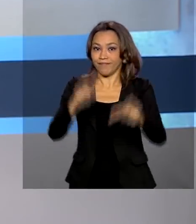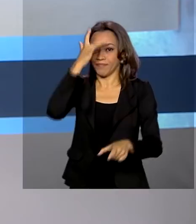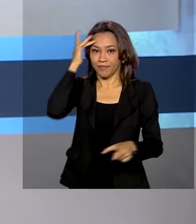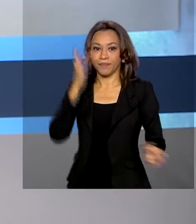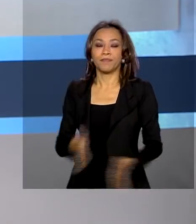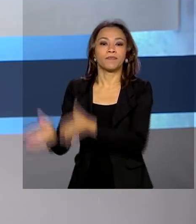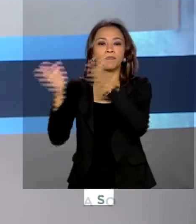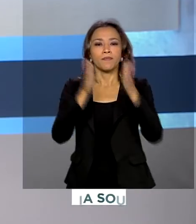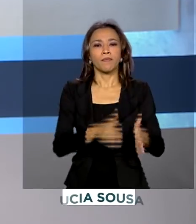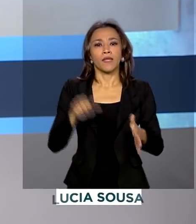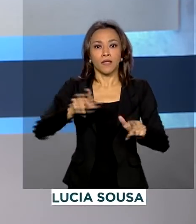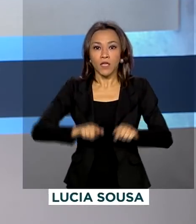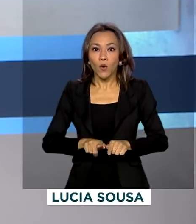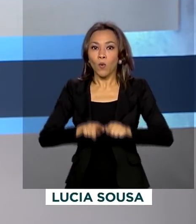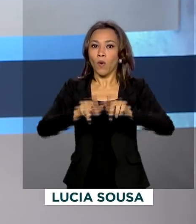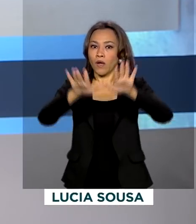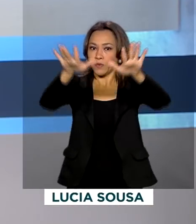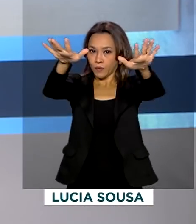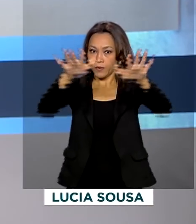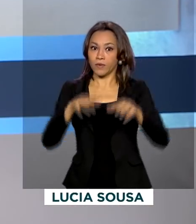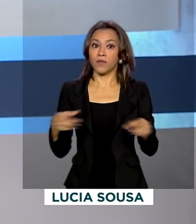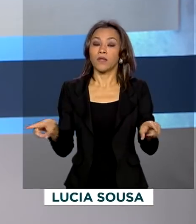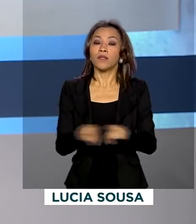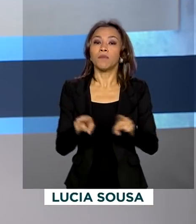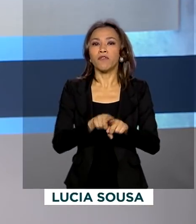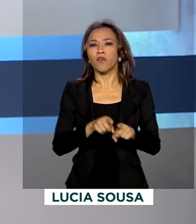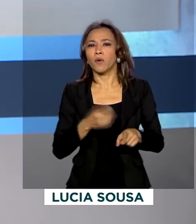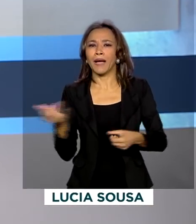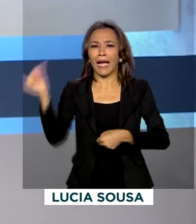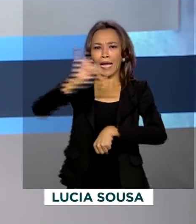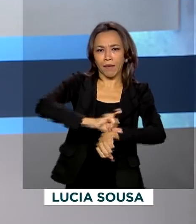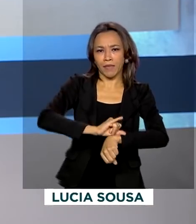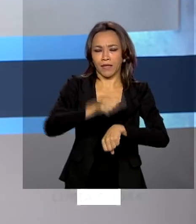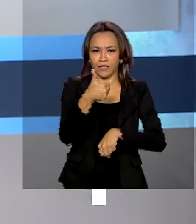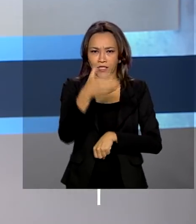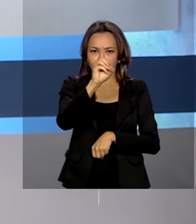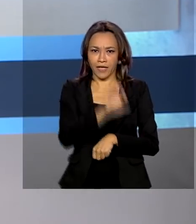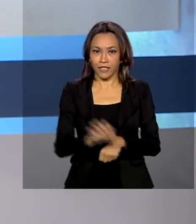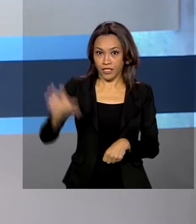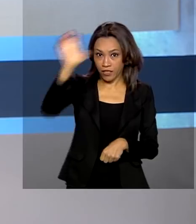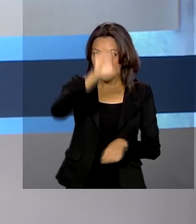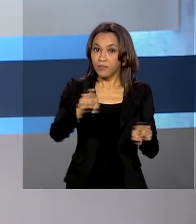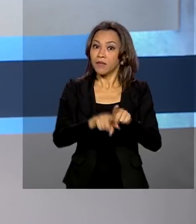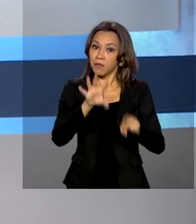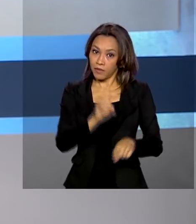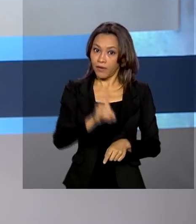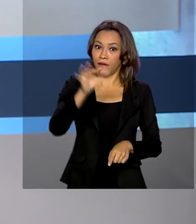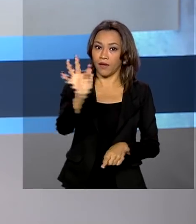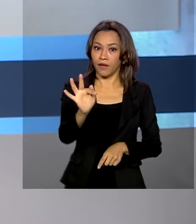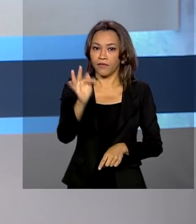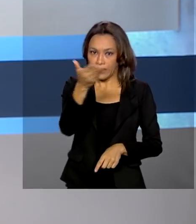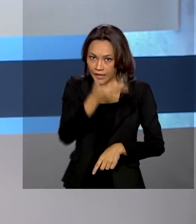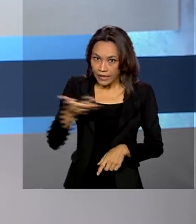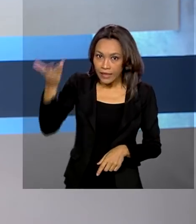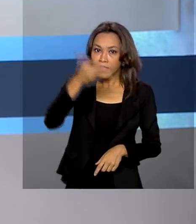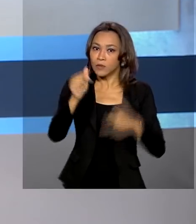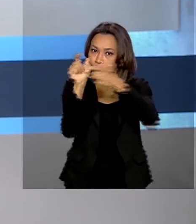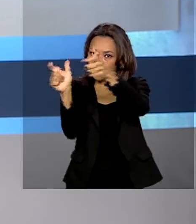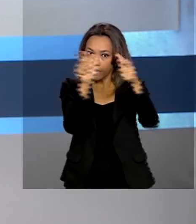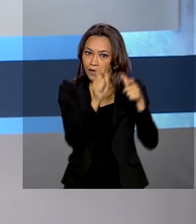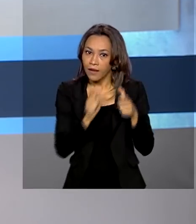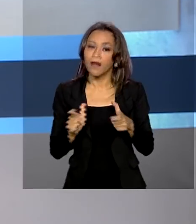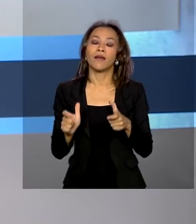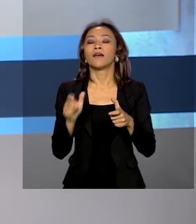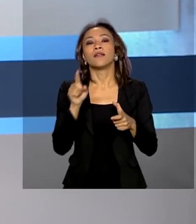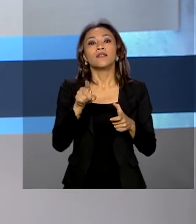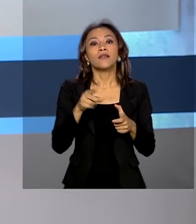Guarulhos, as aeronaves da FAB seguiram para as capitais de 10 estados e para o Distrito Federal. Destes locais, os imunizantes